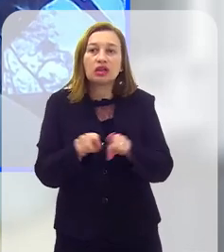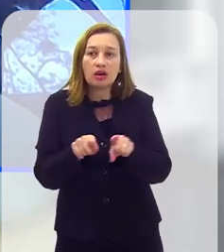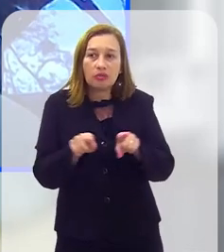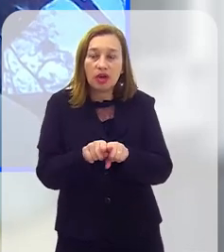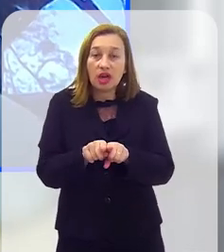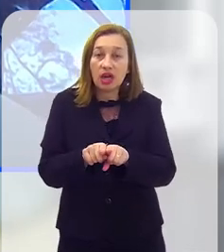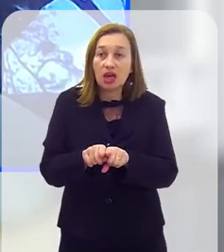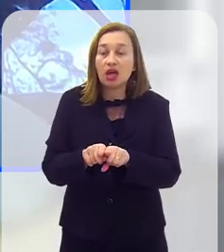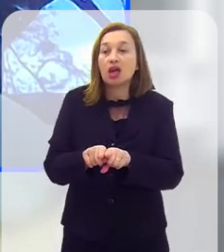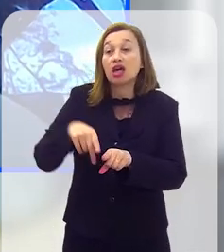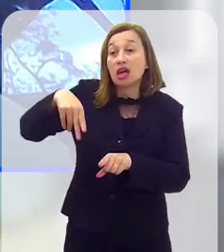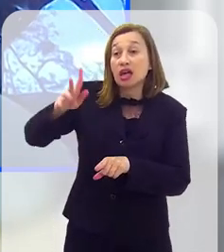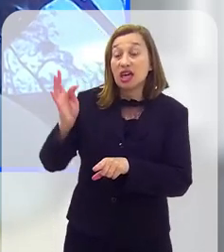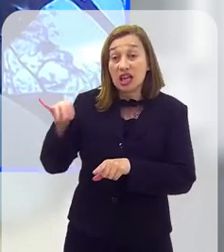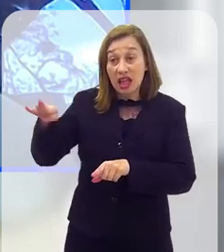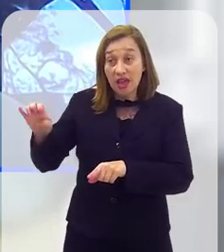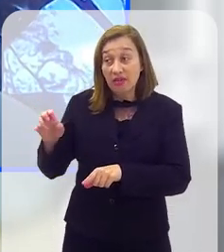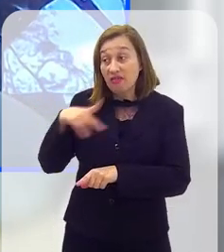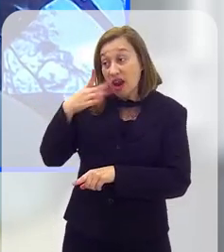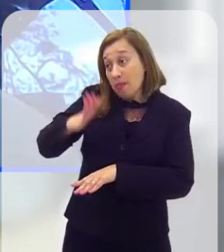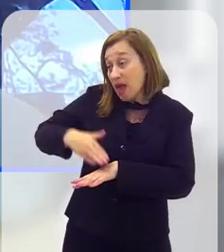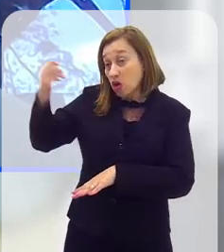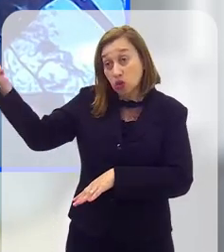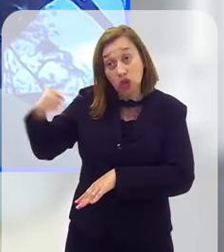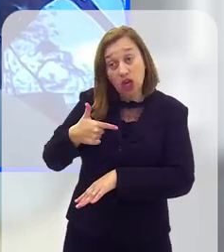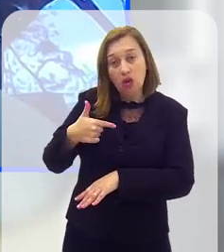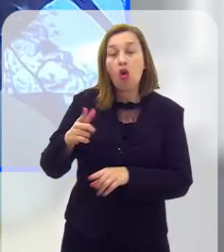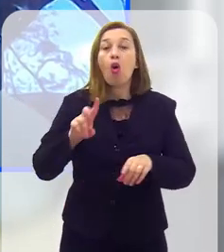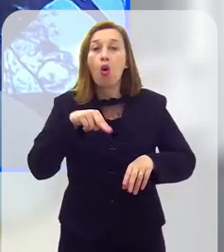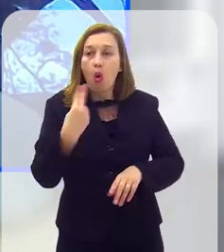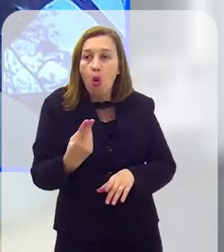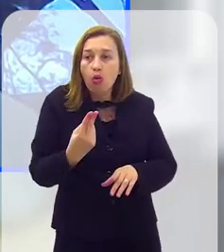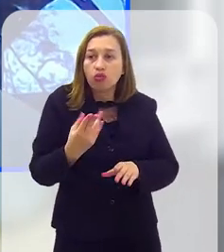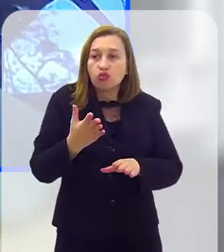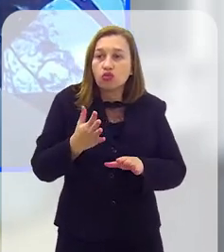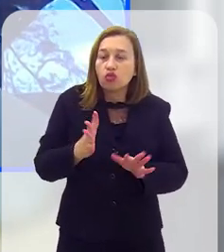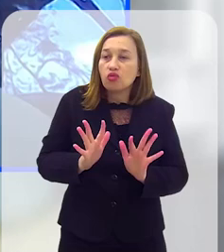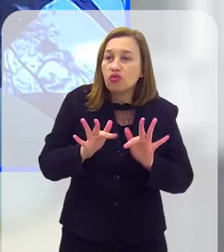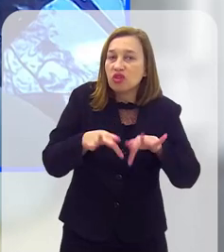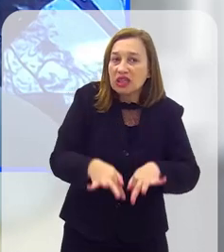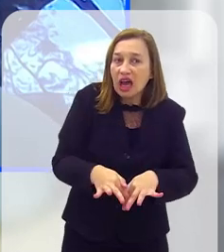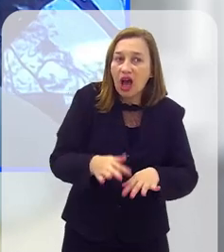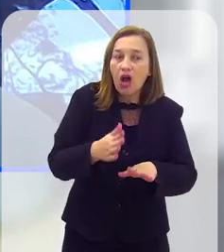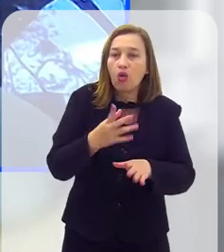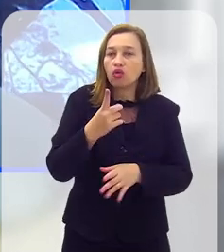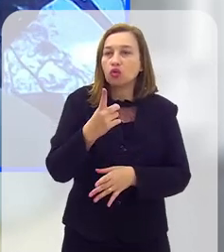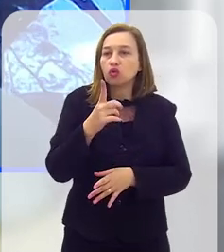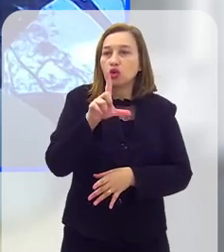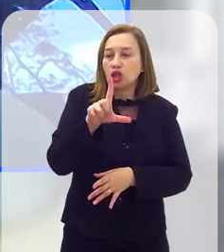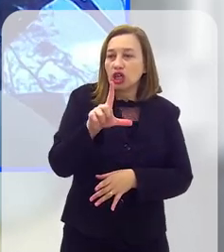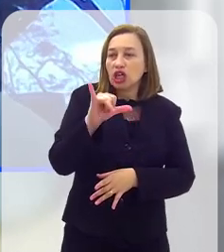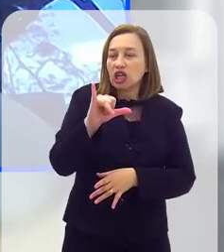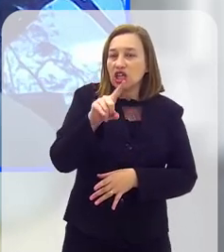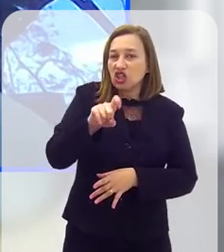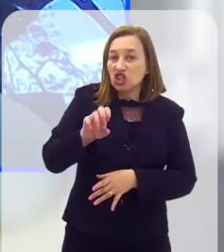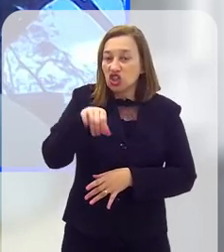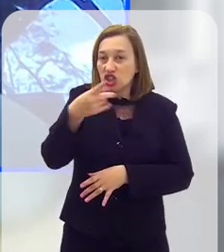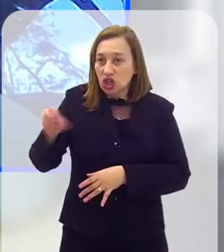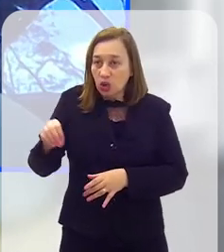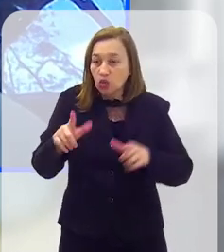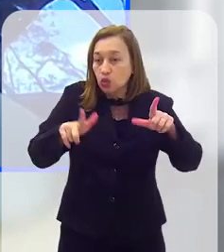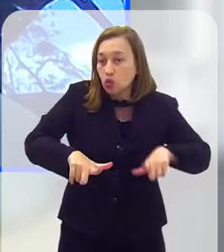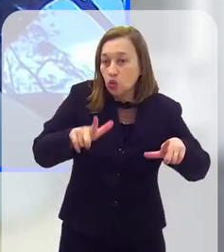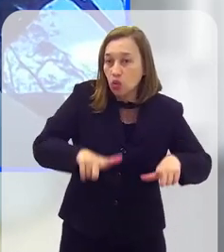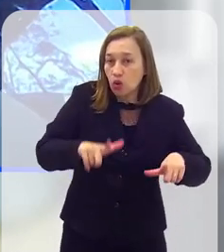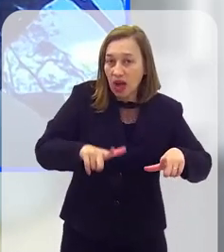E aí o Guilherme vai poder falar melhor do que eu. Ou, na disposição final, quando isso é colocado num lixão, ao invés de um